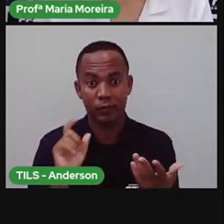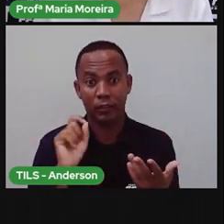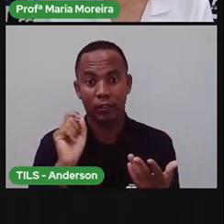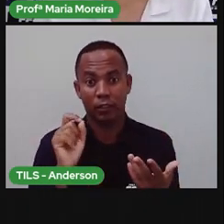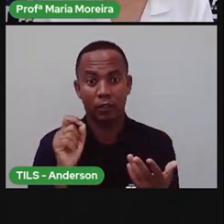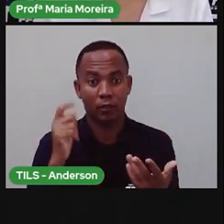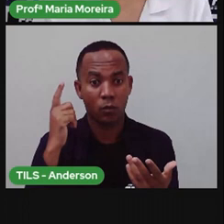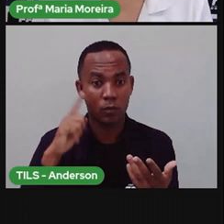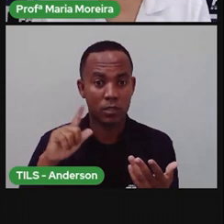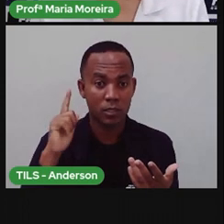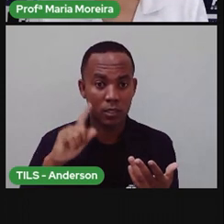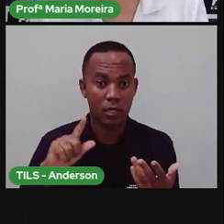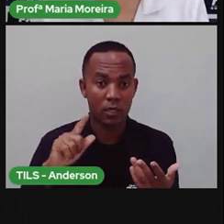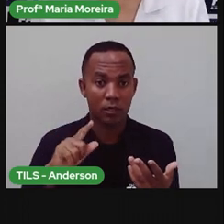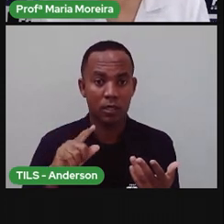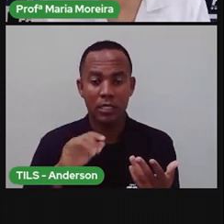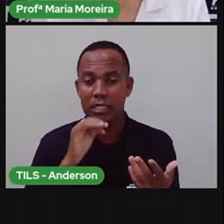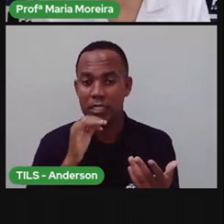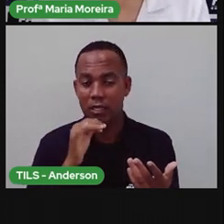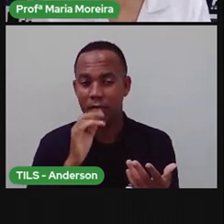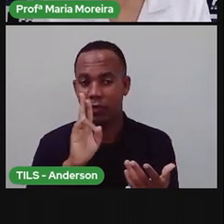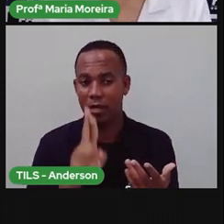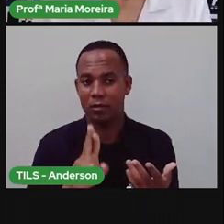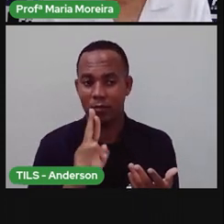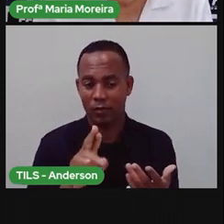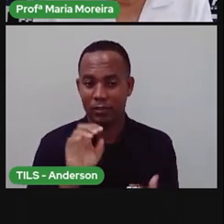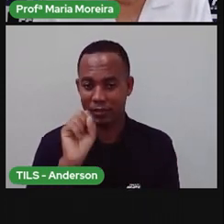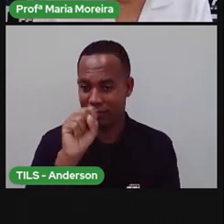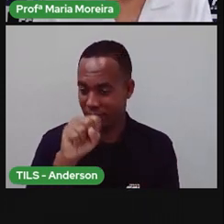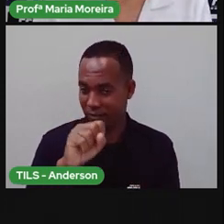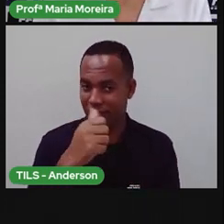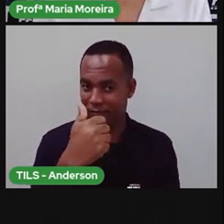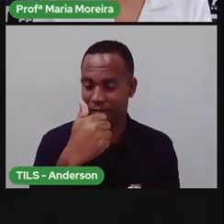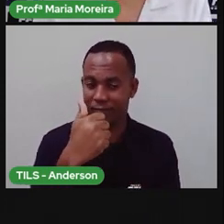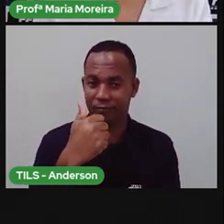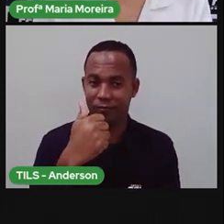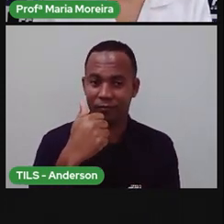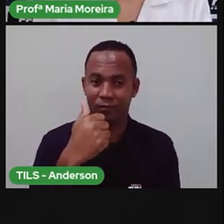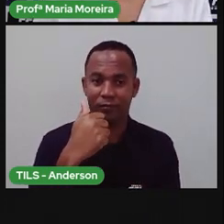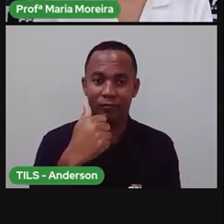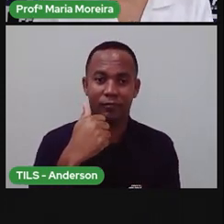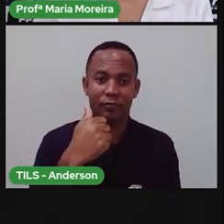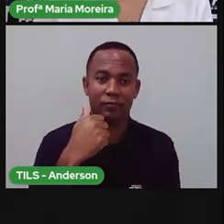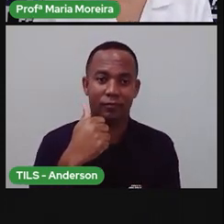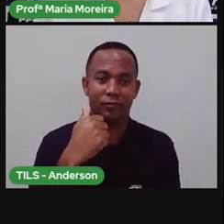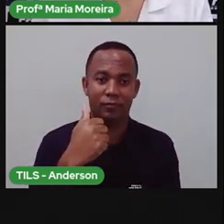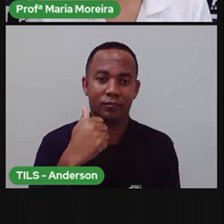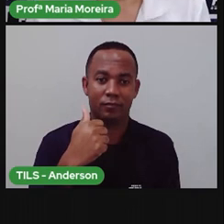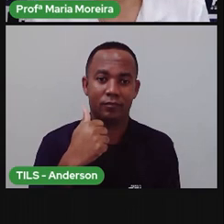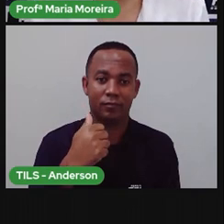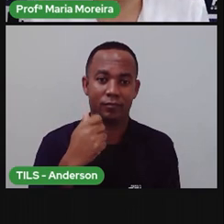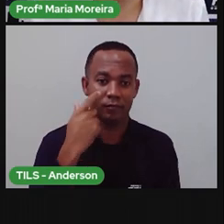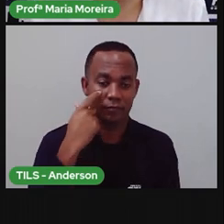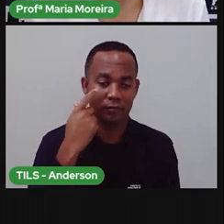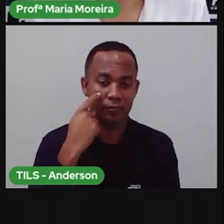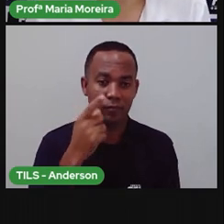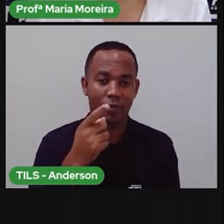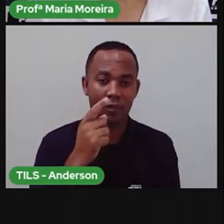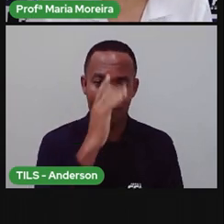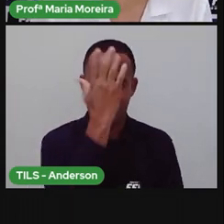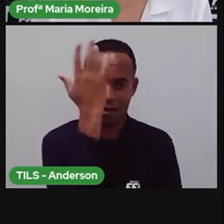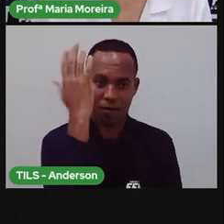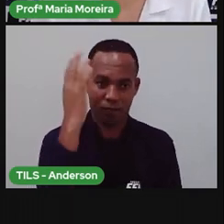conseguindo responder? Está conseguindo responder, Anderson? Não? Não na A, sim. A bola,